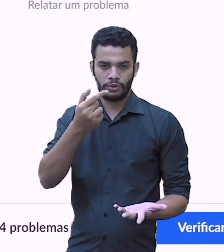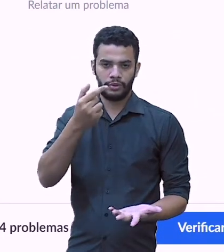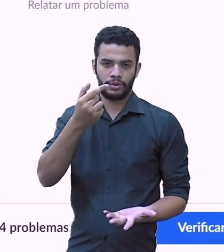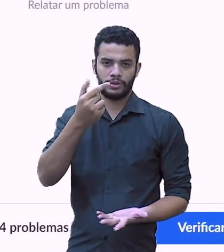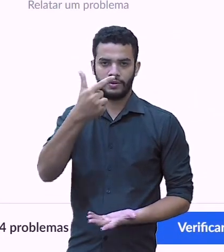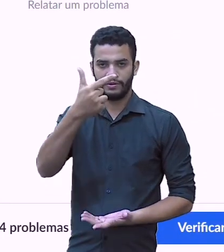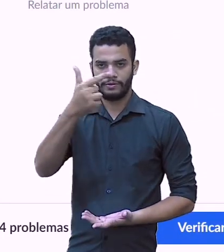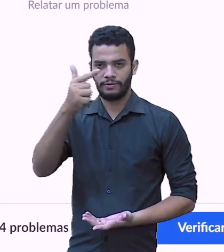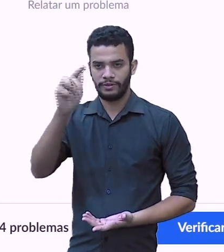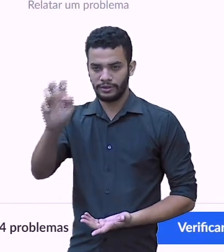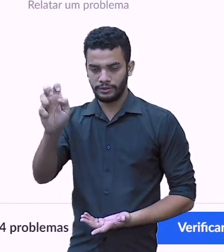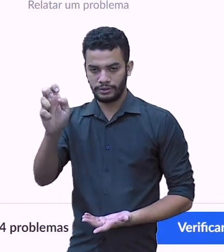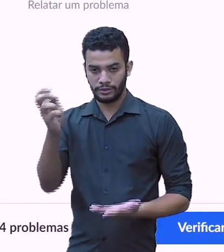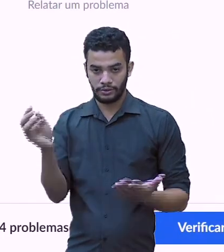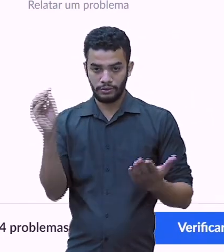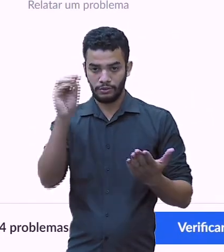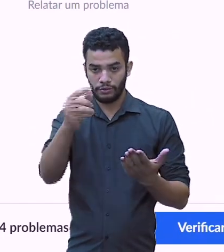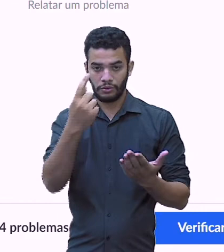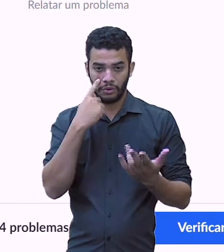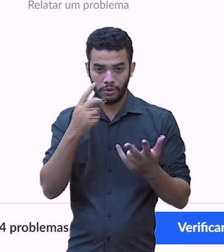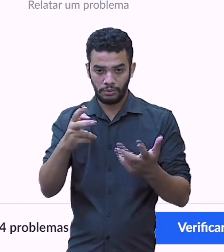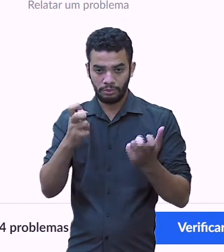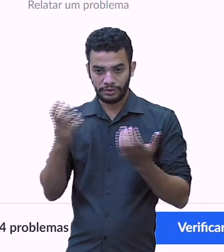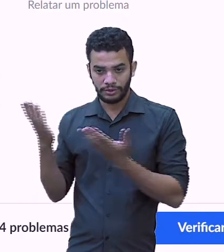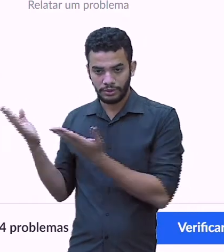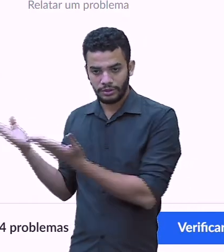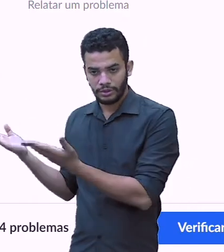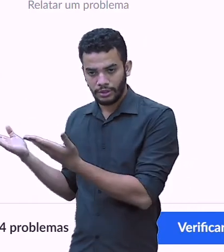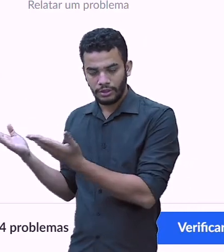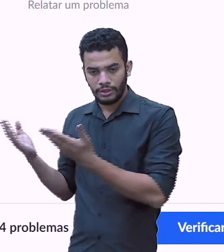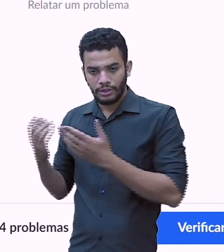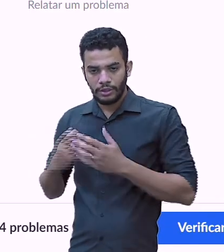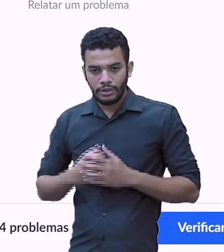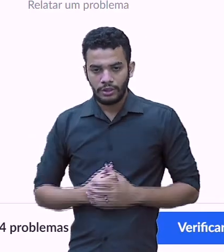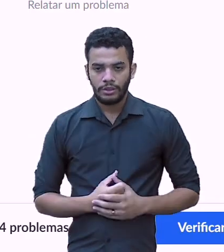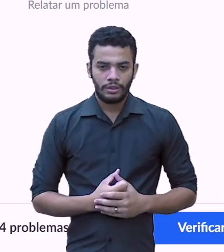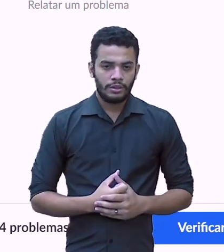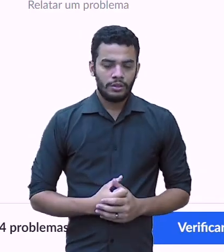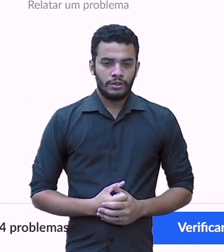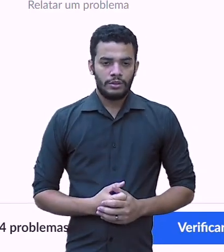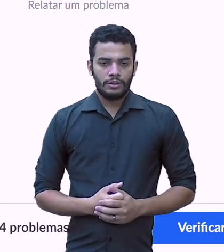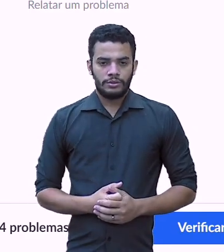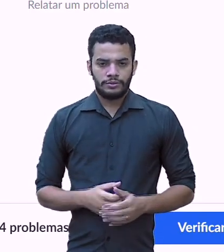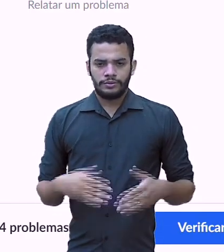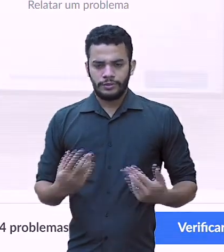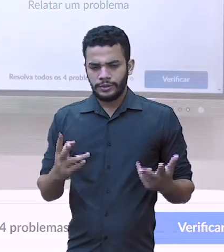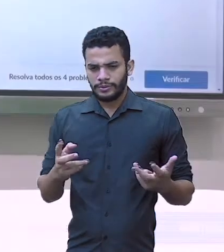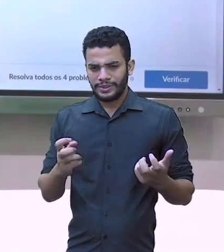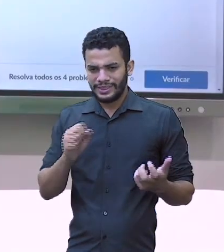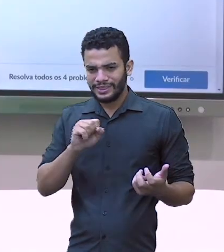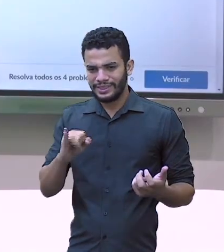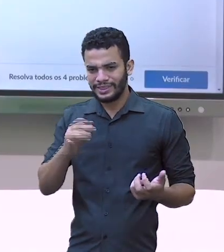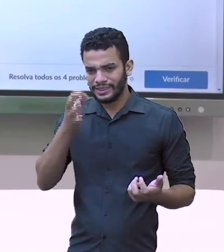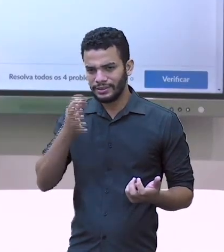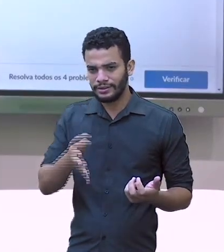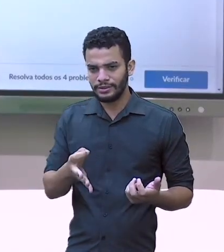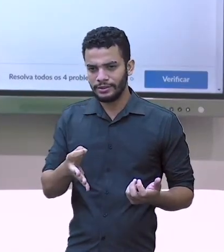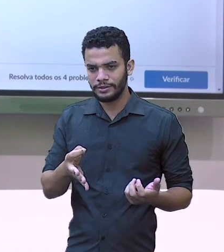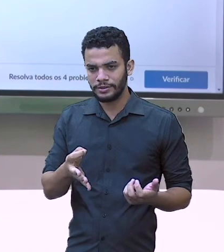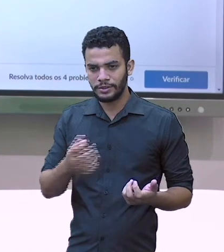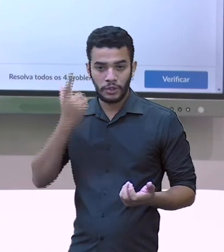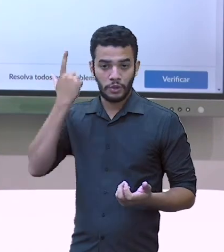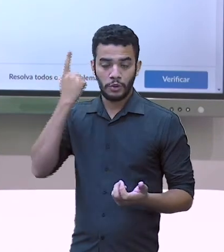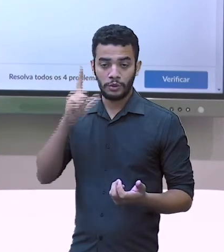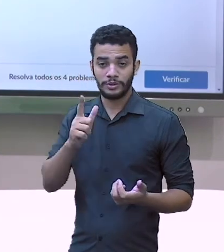Vírgula 25. Então, vou colocar, olha. 25. Então, vamos conferir? Olha que legal. Eu olho na